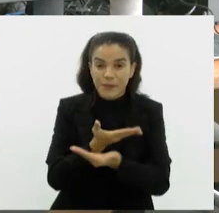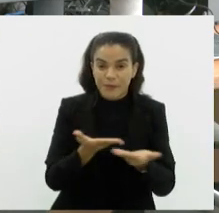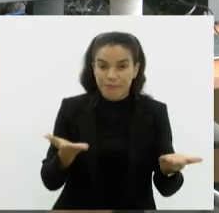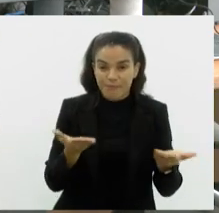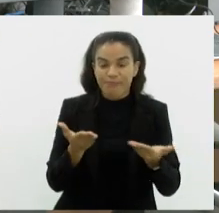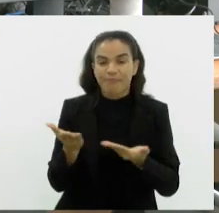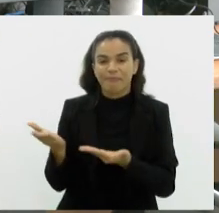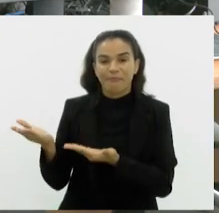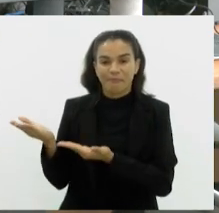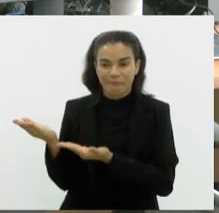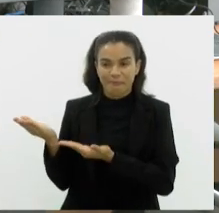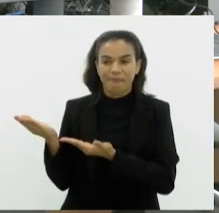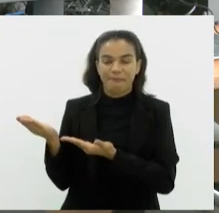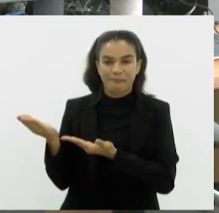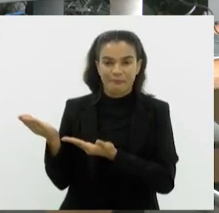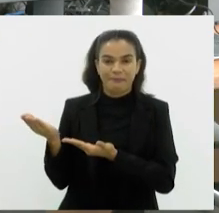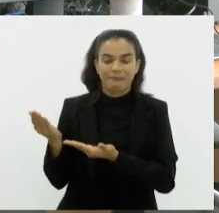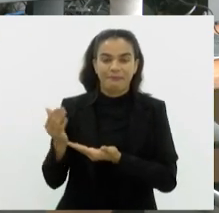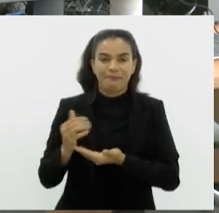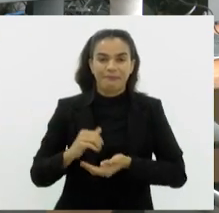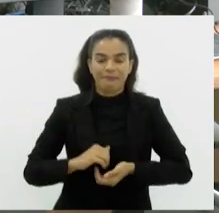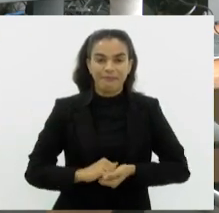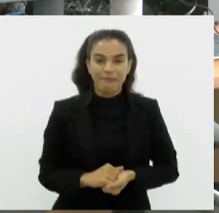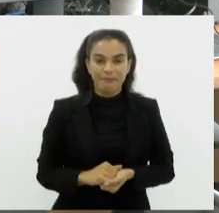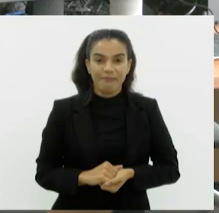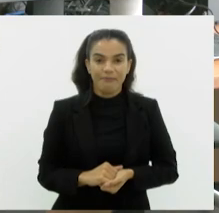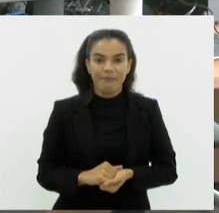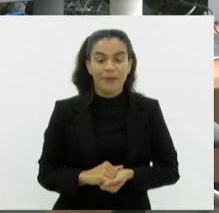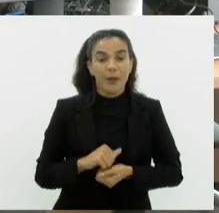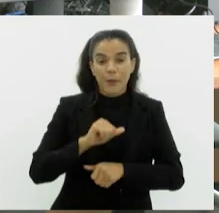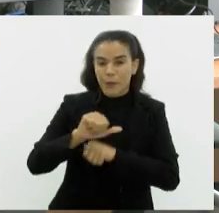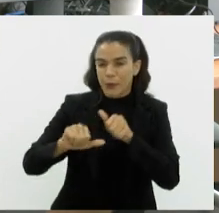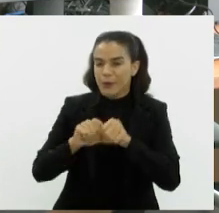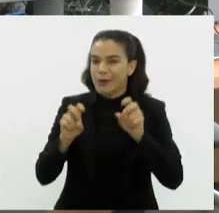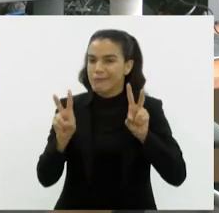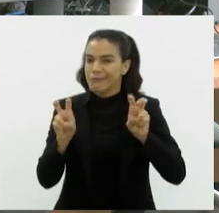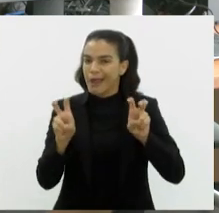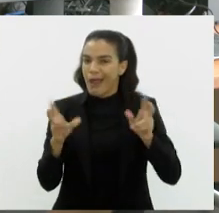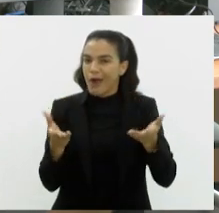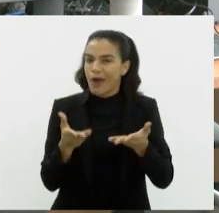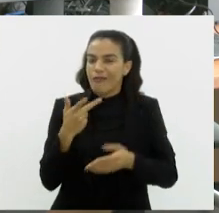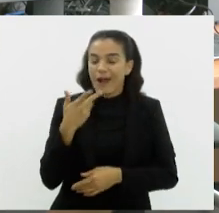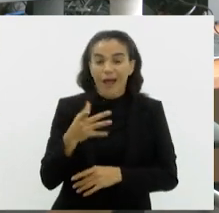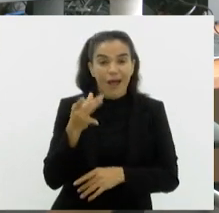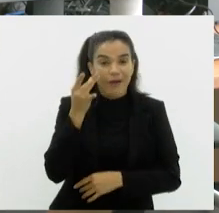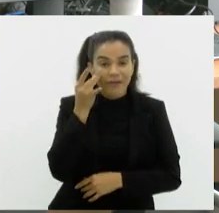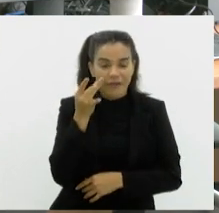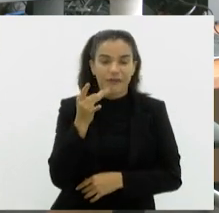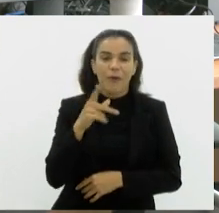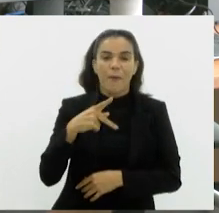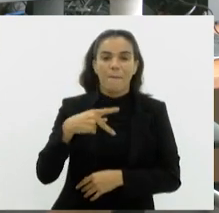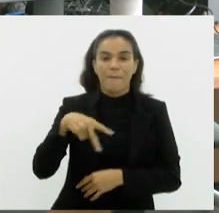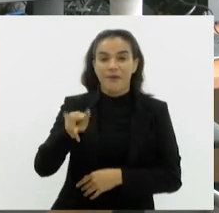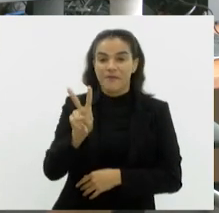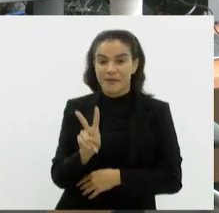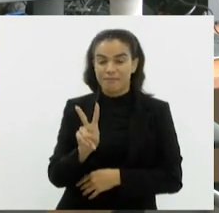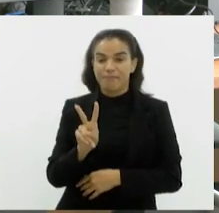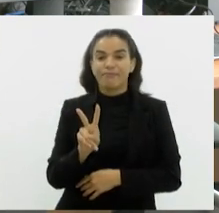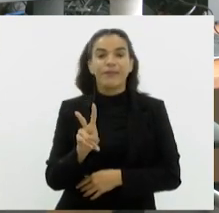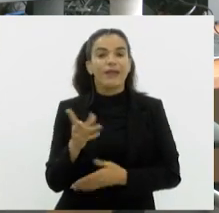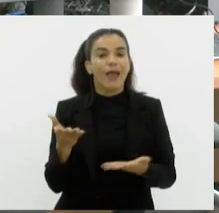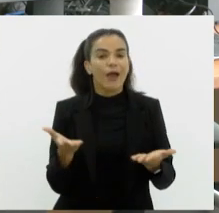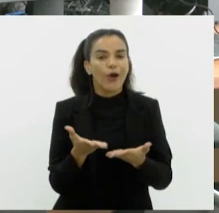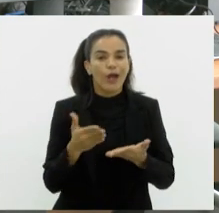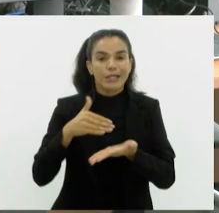.acãodacidadania.org.br E mudando de assunto, vamos falar ao vivo com o repórter Paulo Vitor Viviani, que está